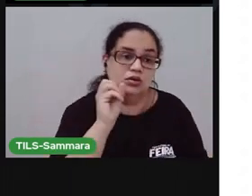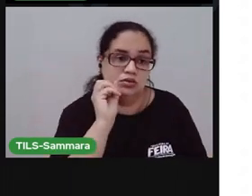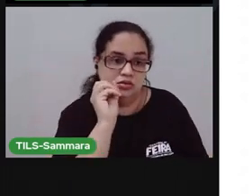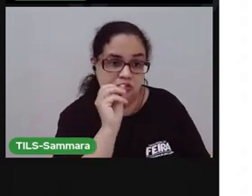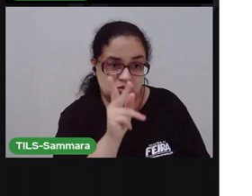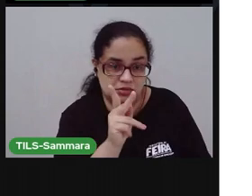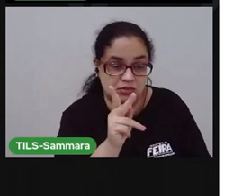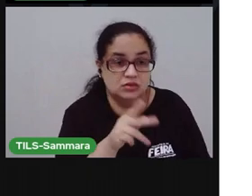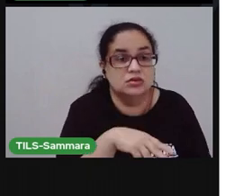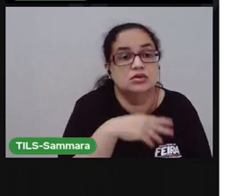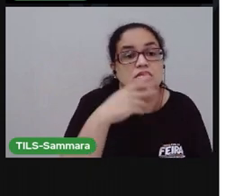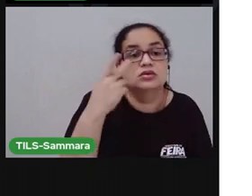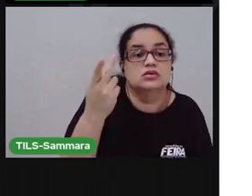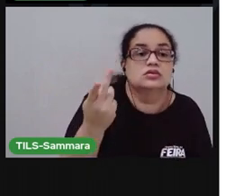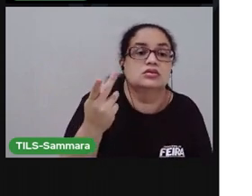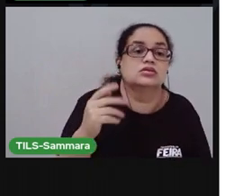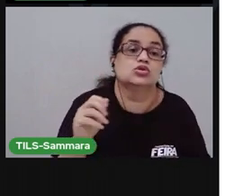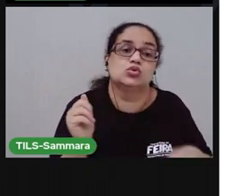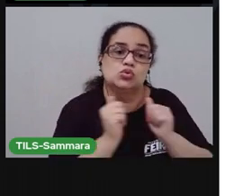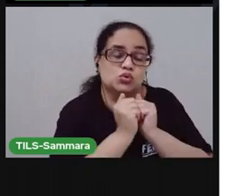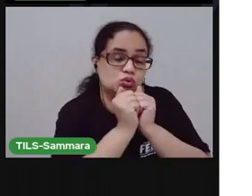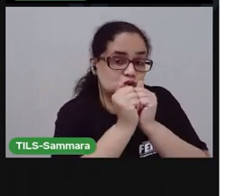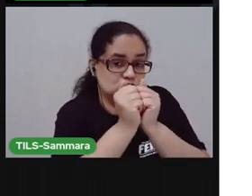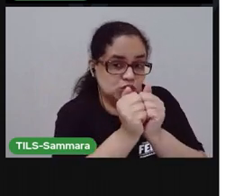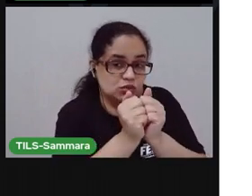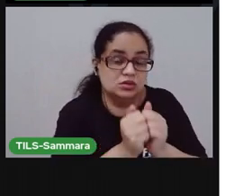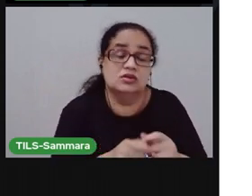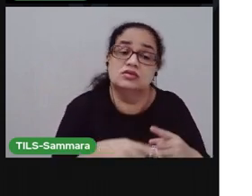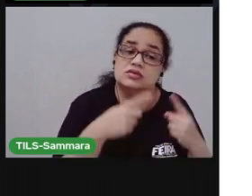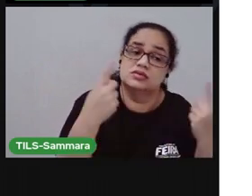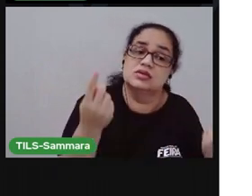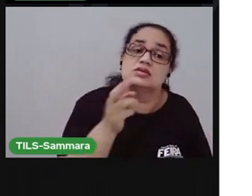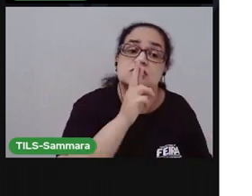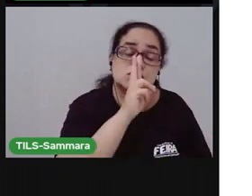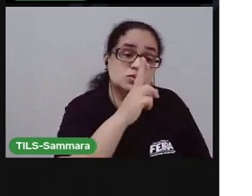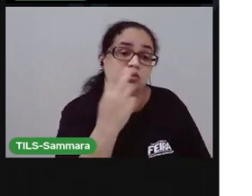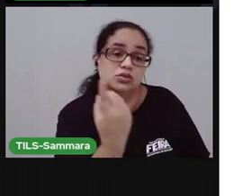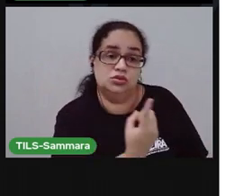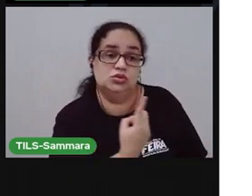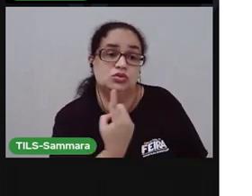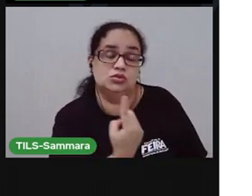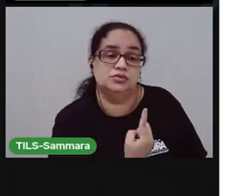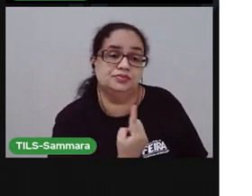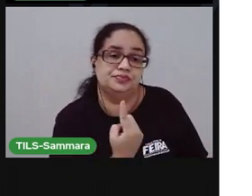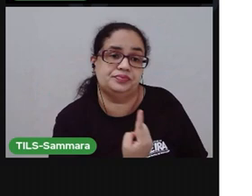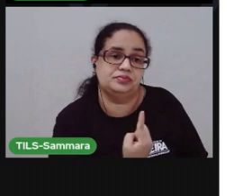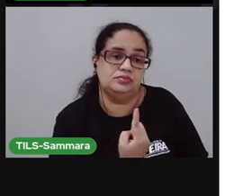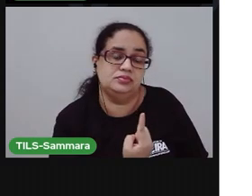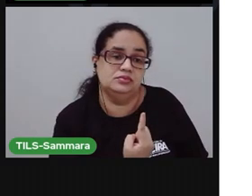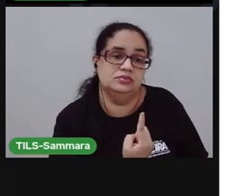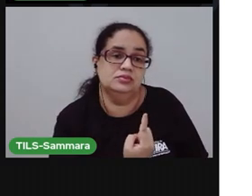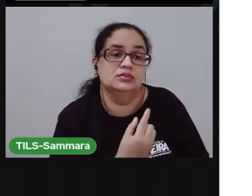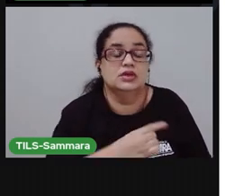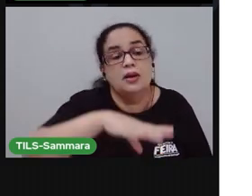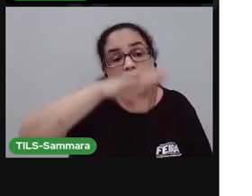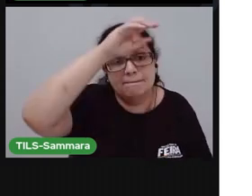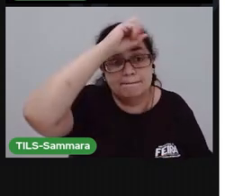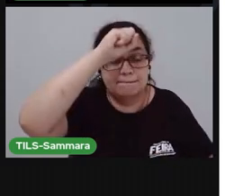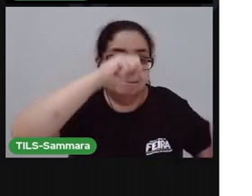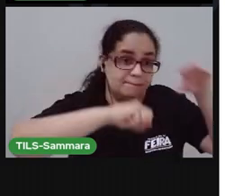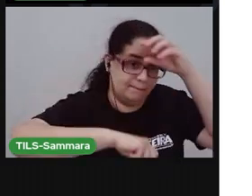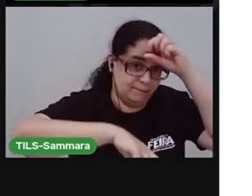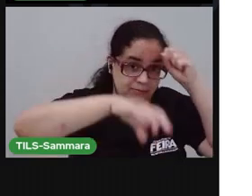Vai ter um momento que a gente vai estar fazendo tudo juntinho e vai ter um momento que eu quero que você faça sozinho para você aprender